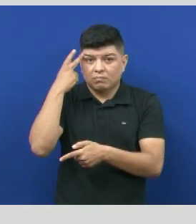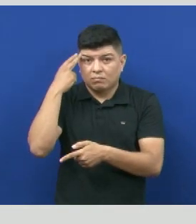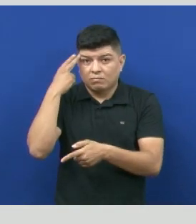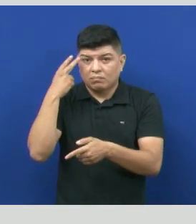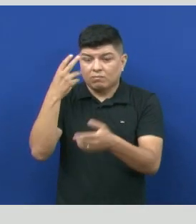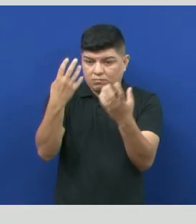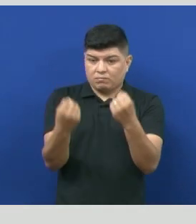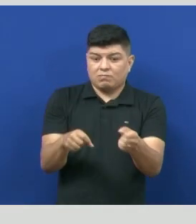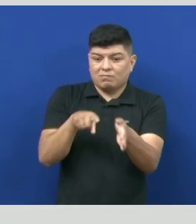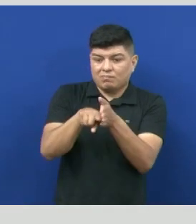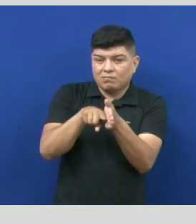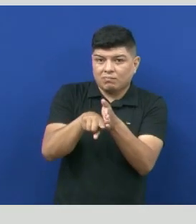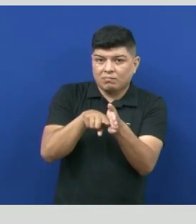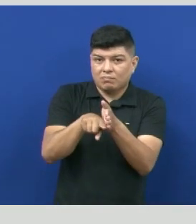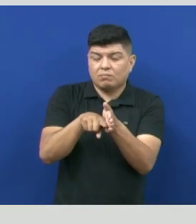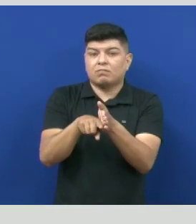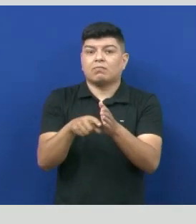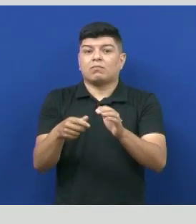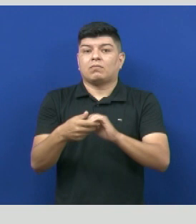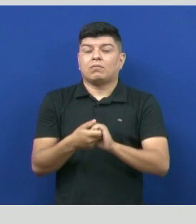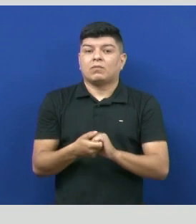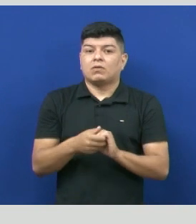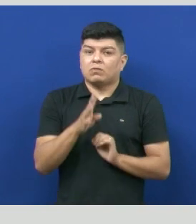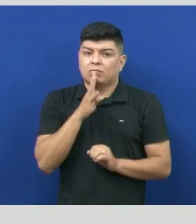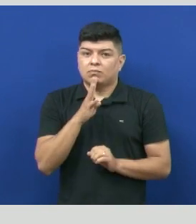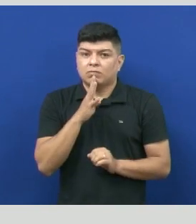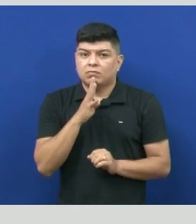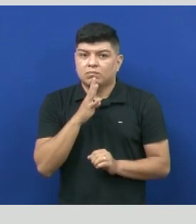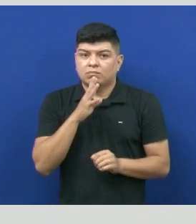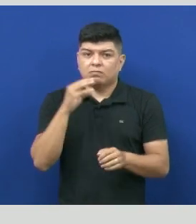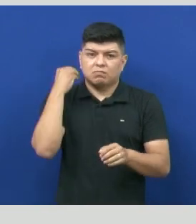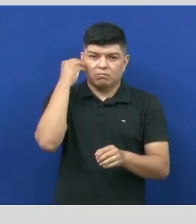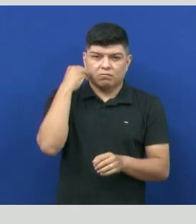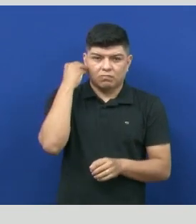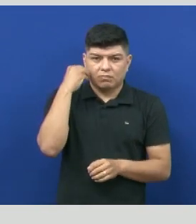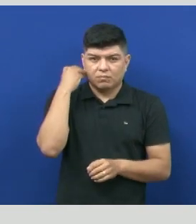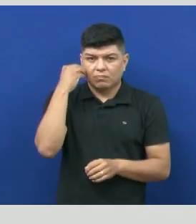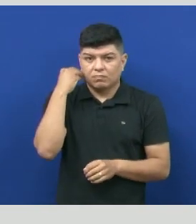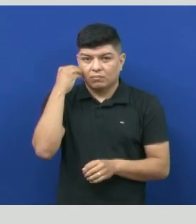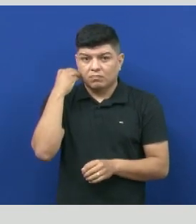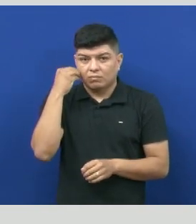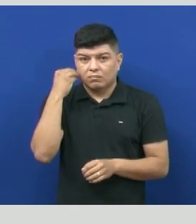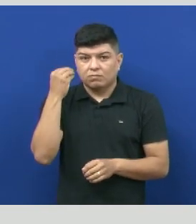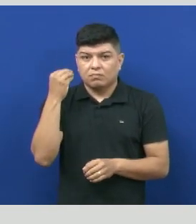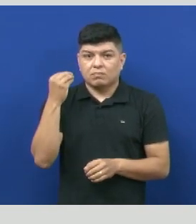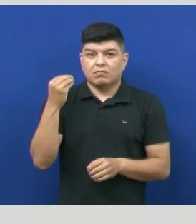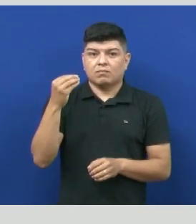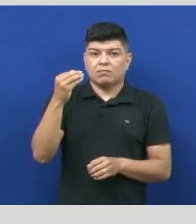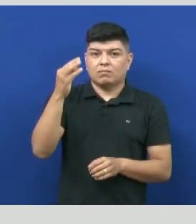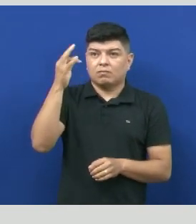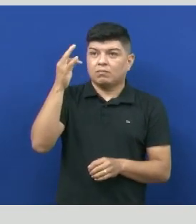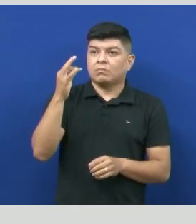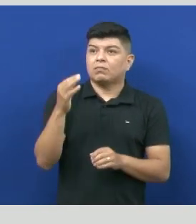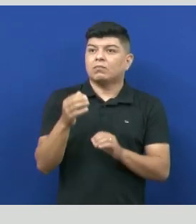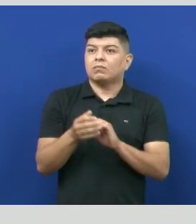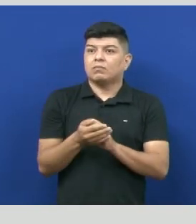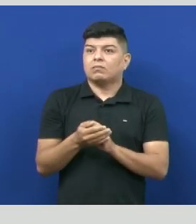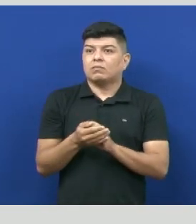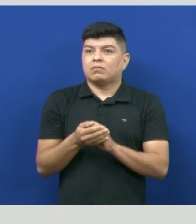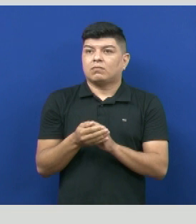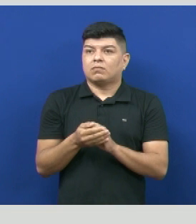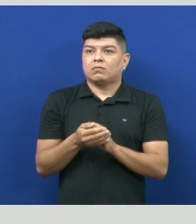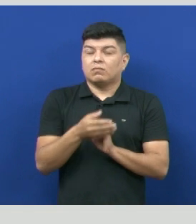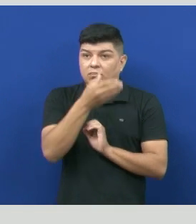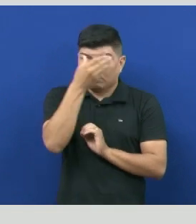pesquisadores como Jean-Baptiste Van Helmont. Conhecido por suas experiências no campo da fisiologia, esqueci de colocar aí no campo da